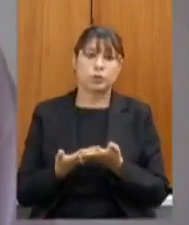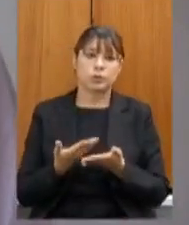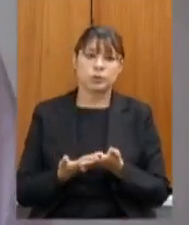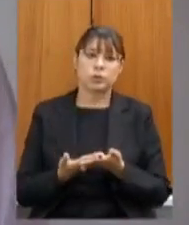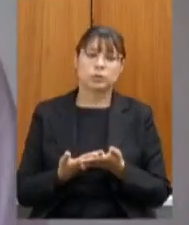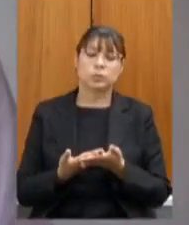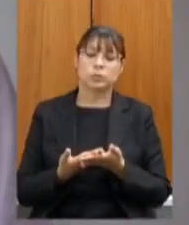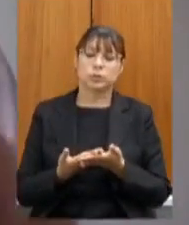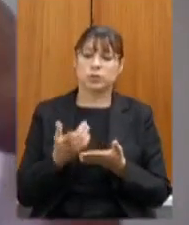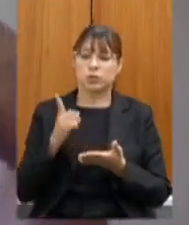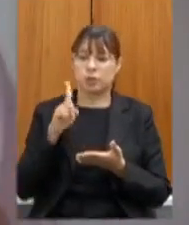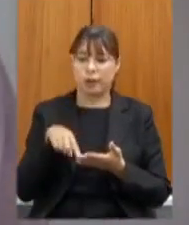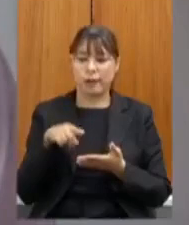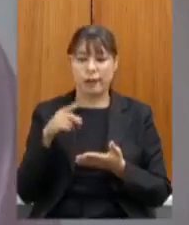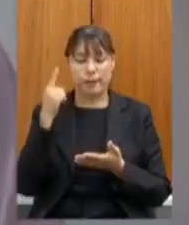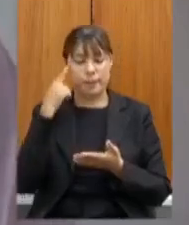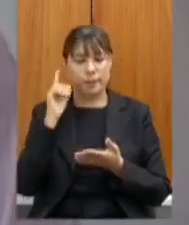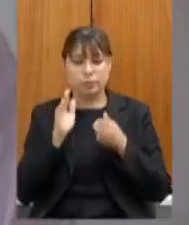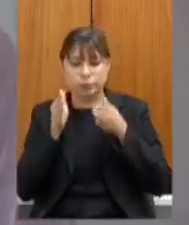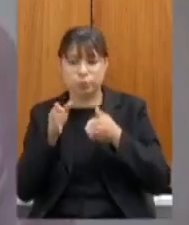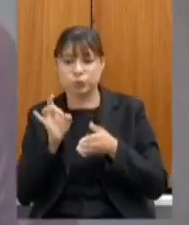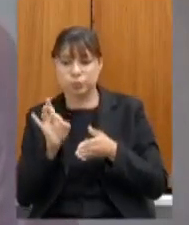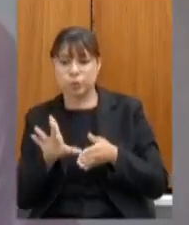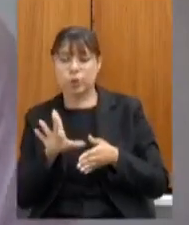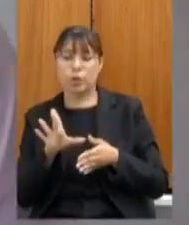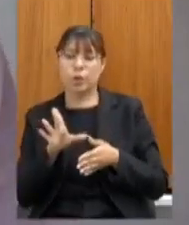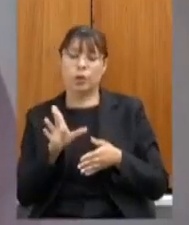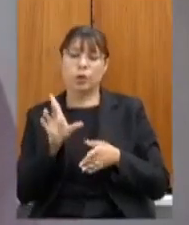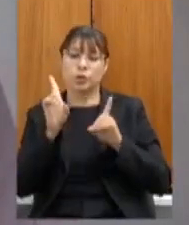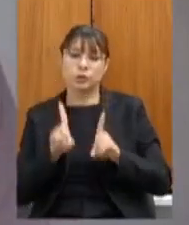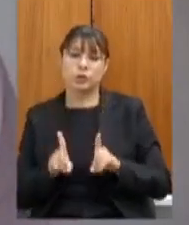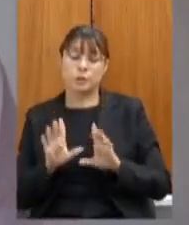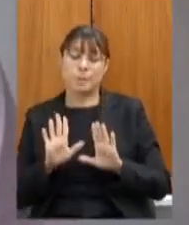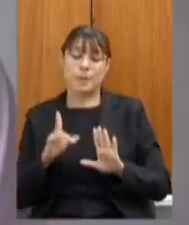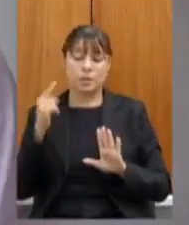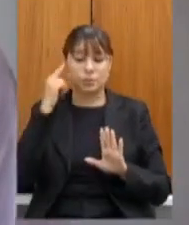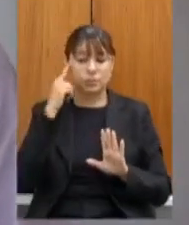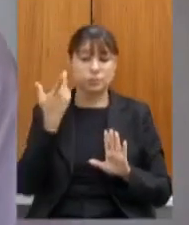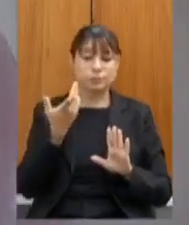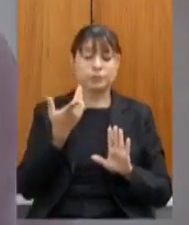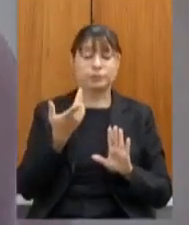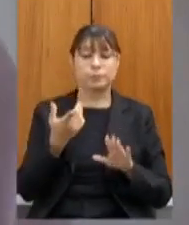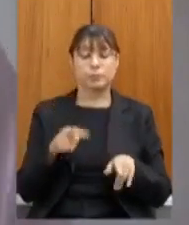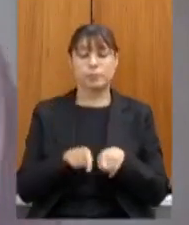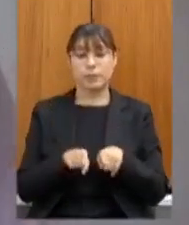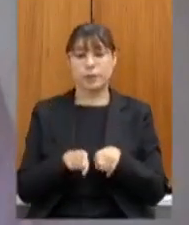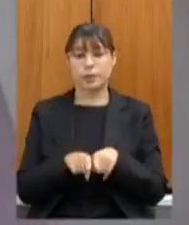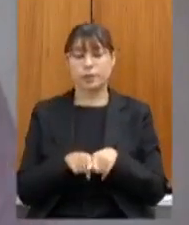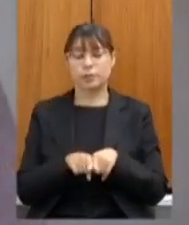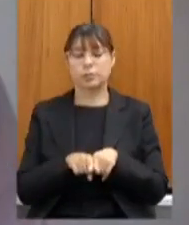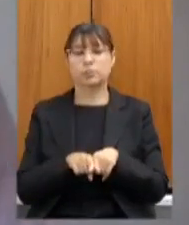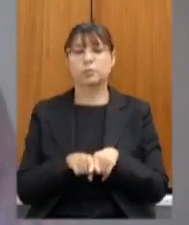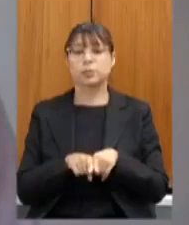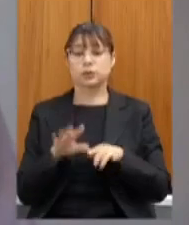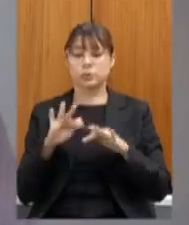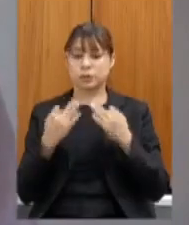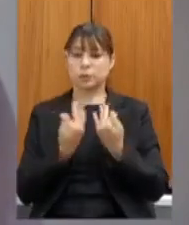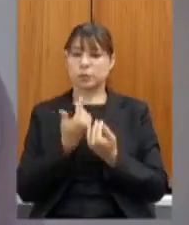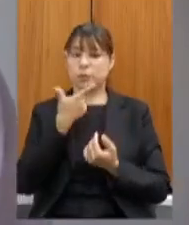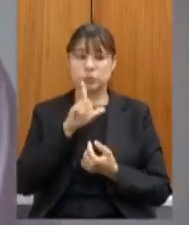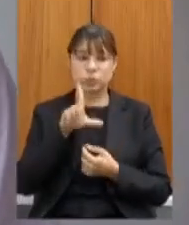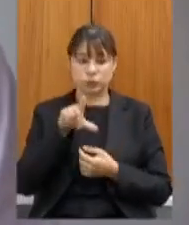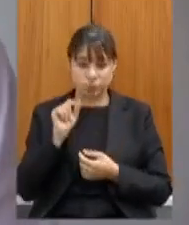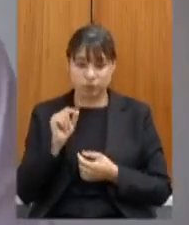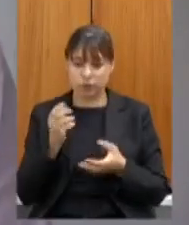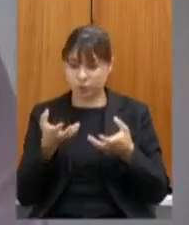exclusiva é a gente conseguir fazer dessa uma opção da família mas garantir que a opção que a família fizer